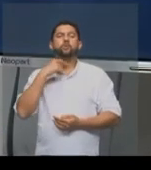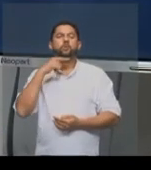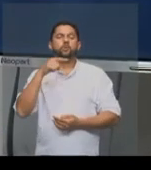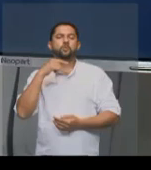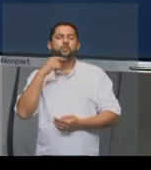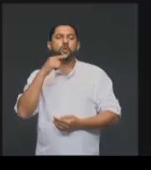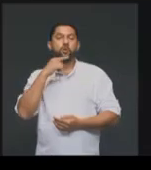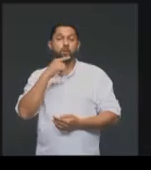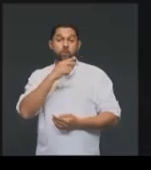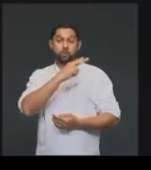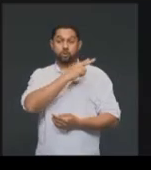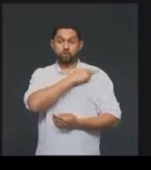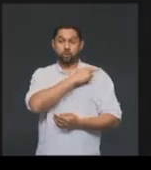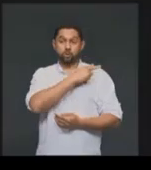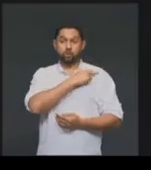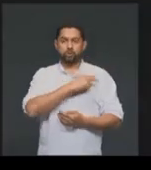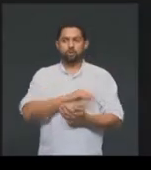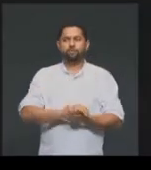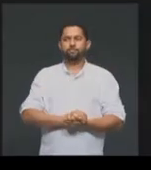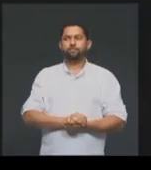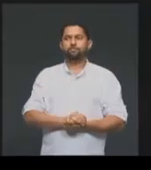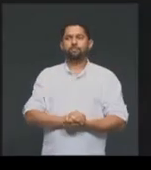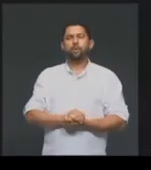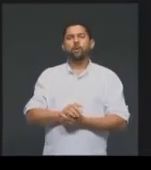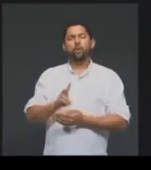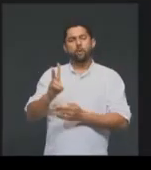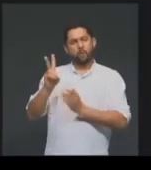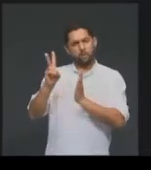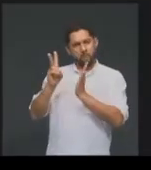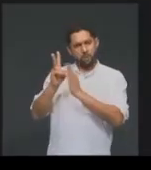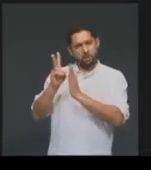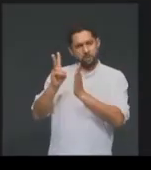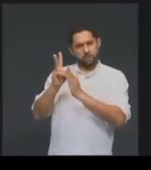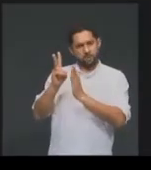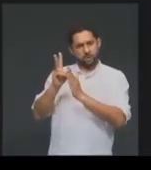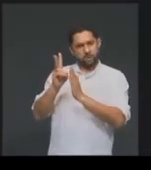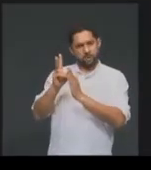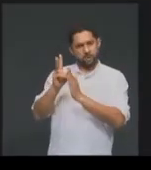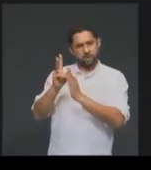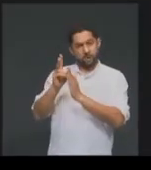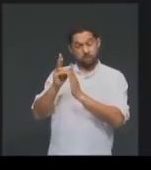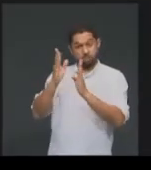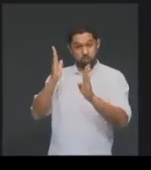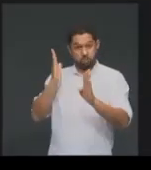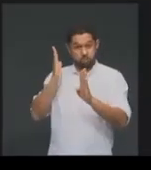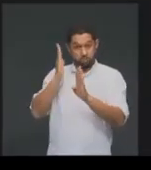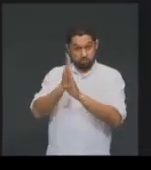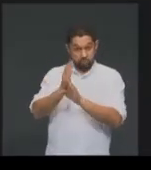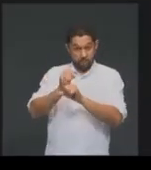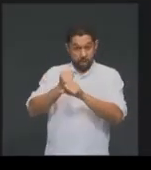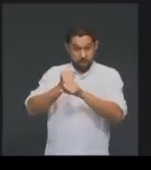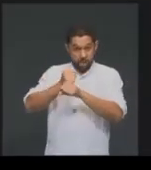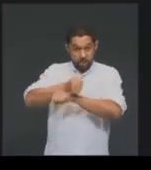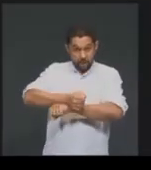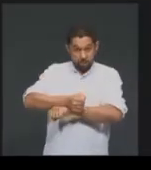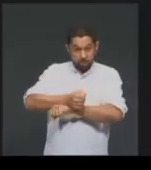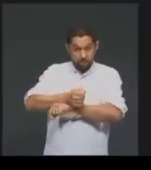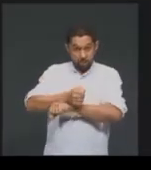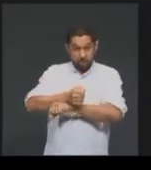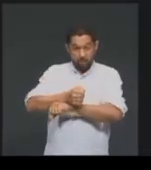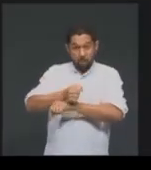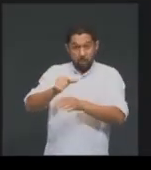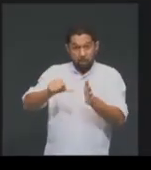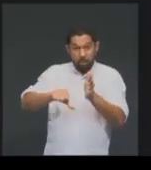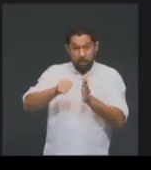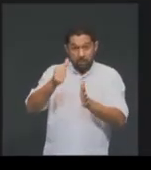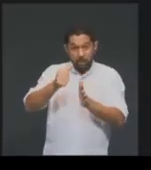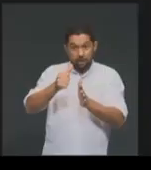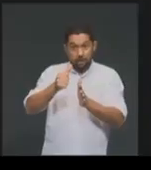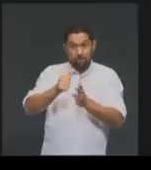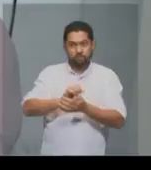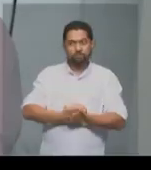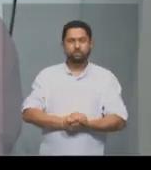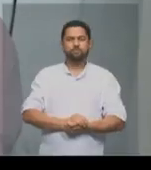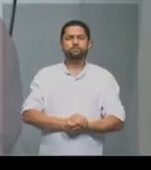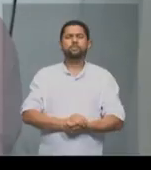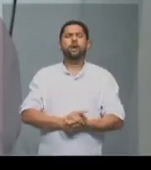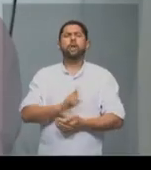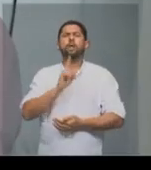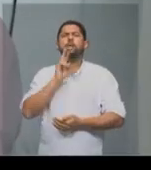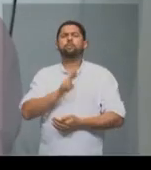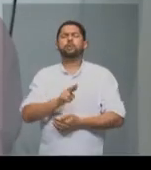ano. Os indígenas foram escravizados no primeiro contato com os portugueses, professor? A resposta é não.